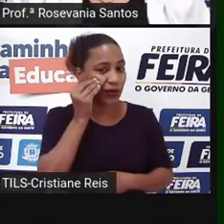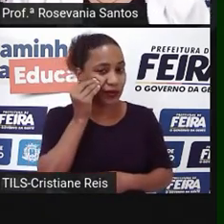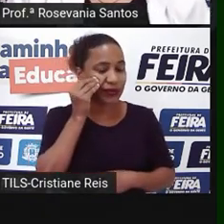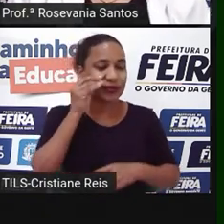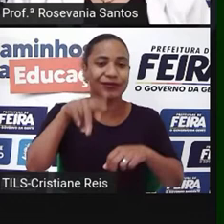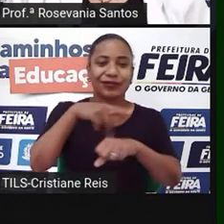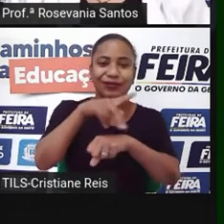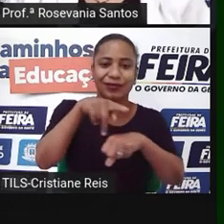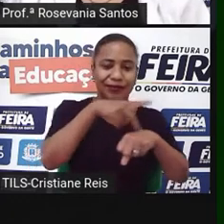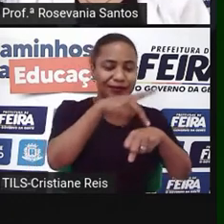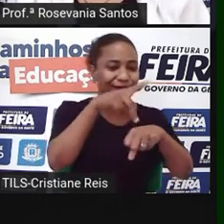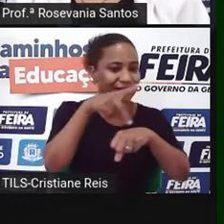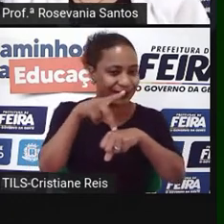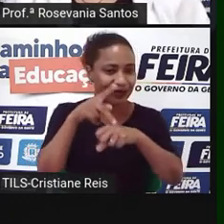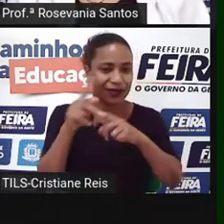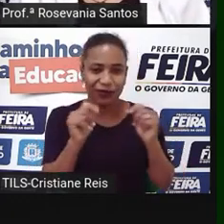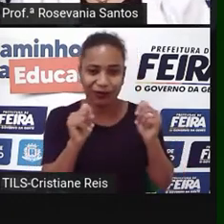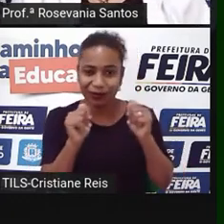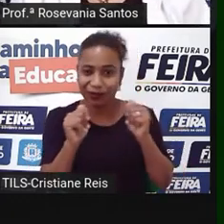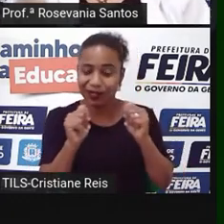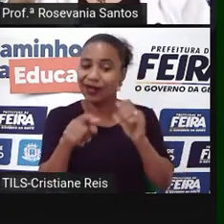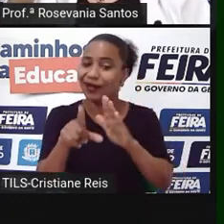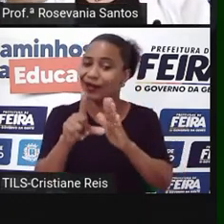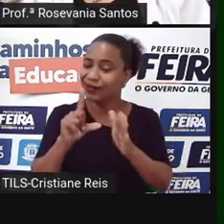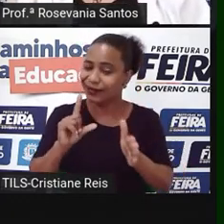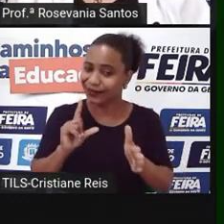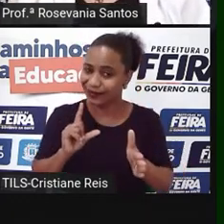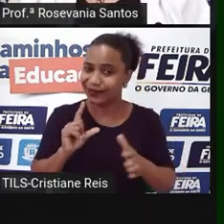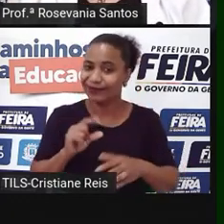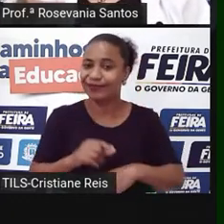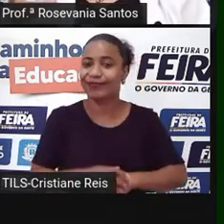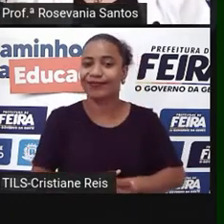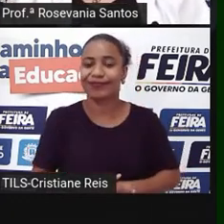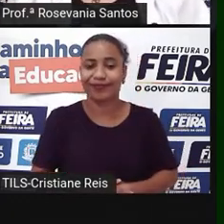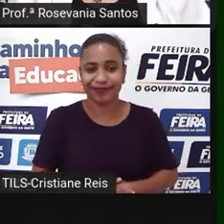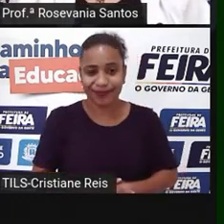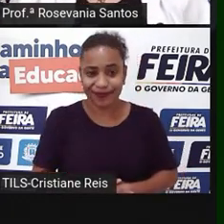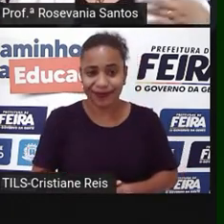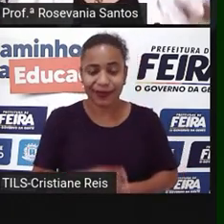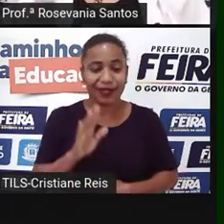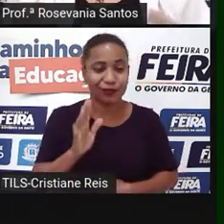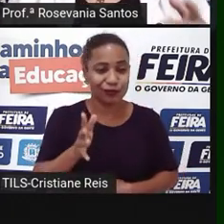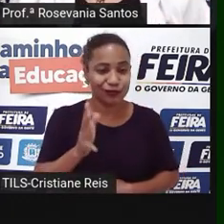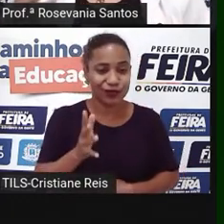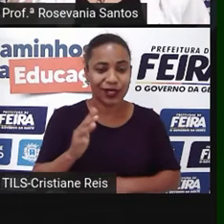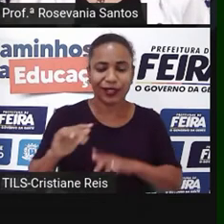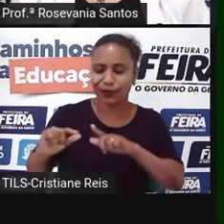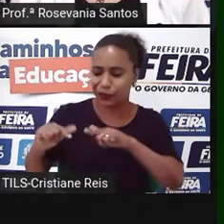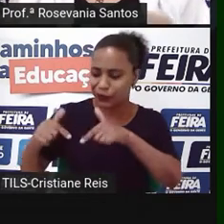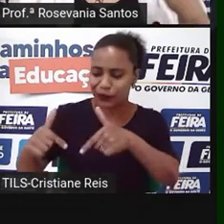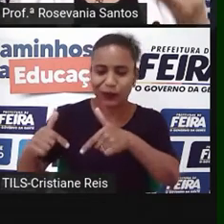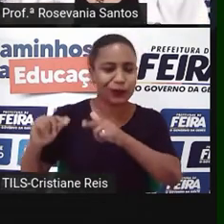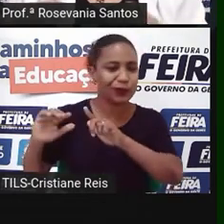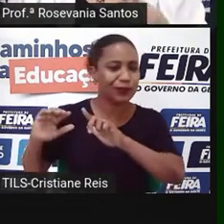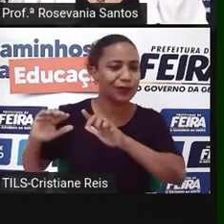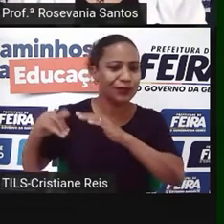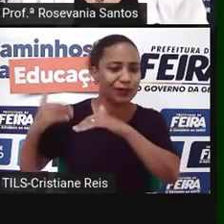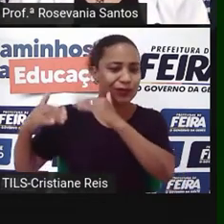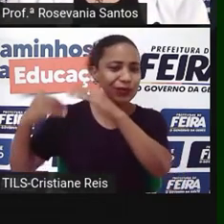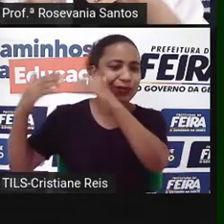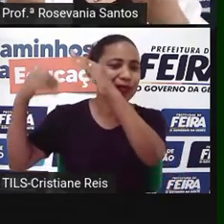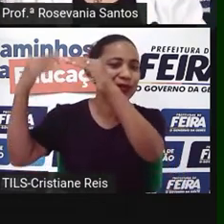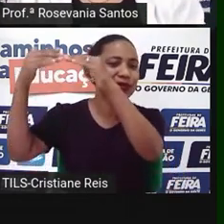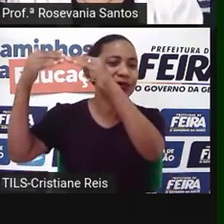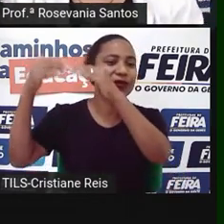se investiu na economia deles, como eu falei anteriormente, e eles, como já está batendo um alto grau de desenvolvimento, sobrou para eles